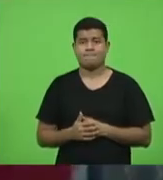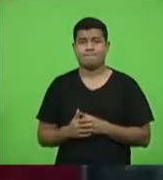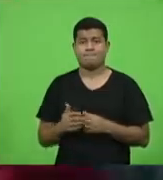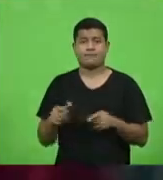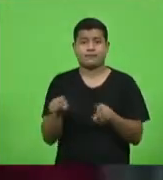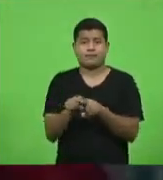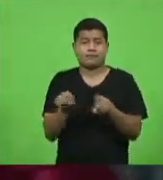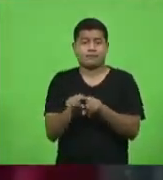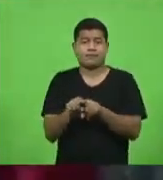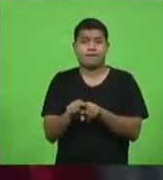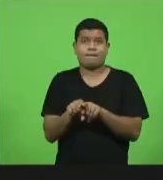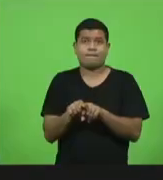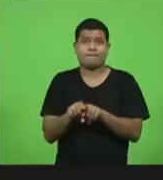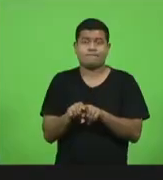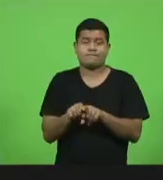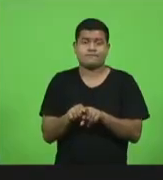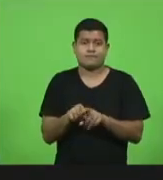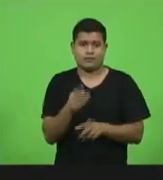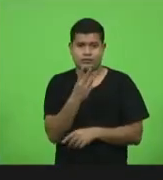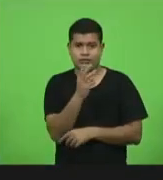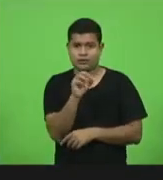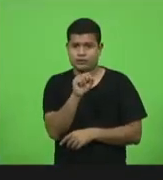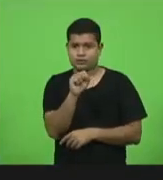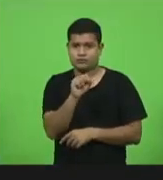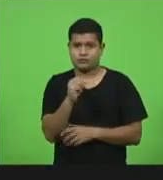ser o pessoal... 30 segundos, deputada.